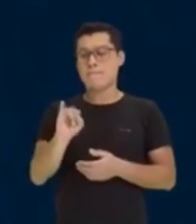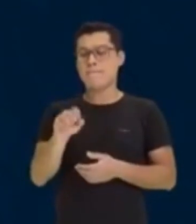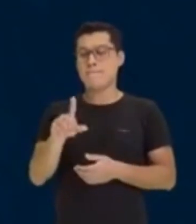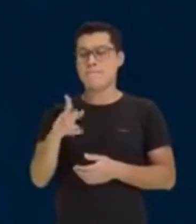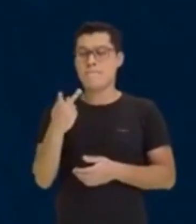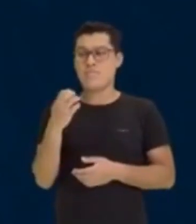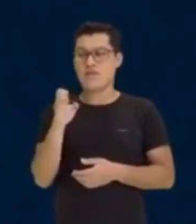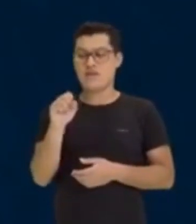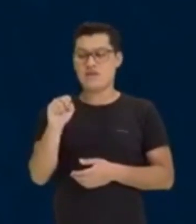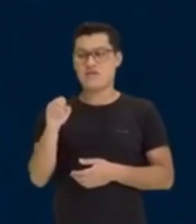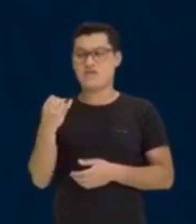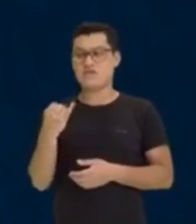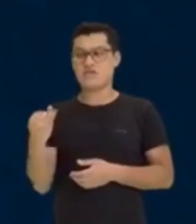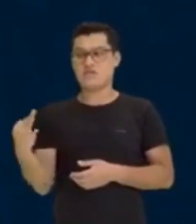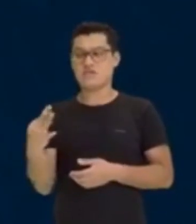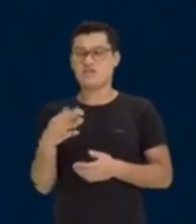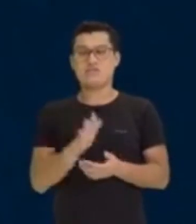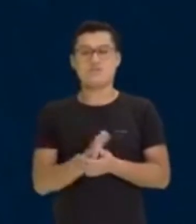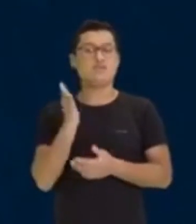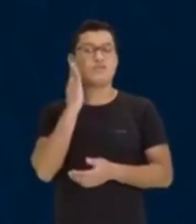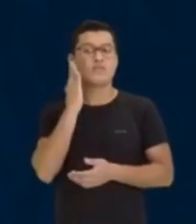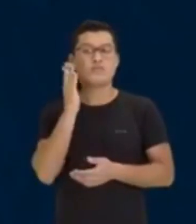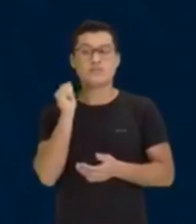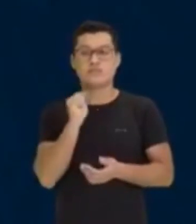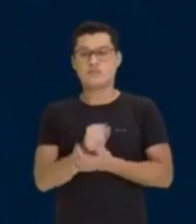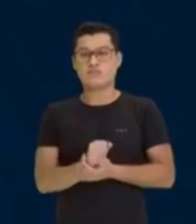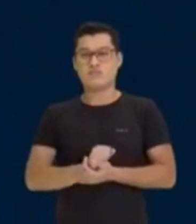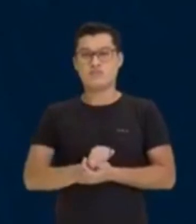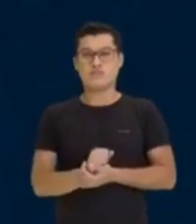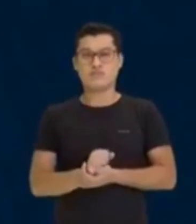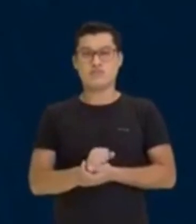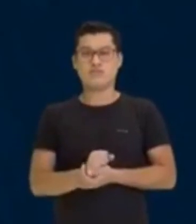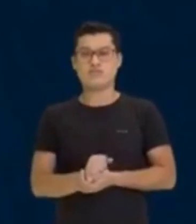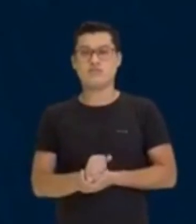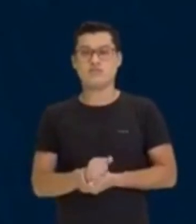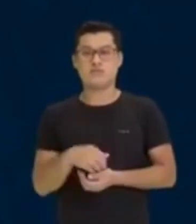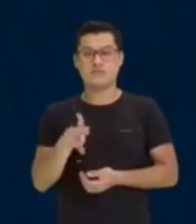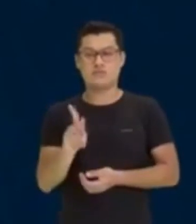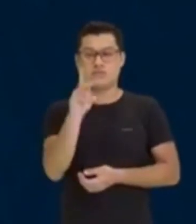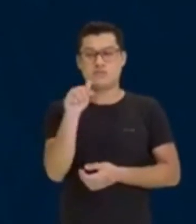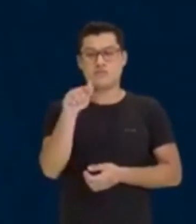biodiesel. A massa da banha necessária em quilogramas será de aproximadamente...